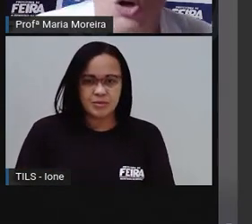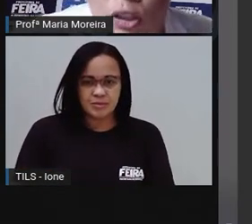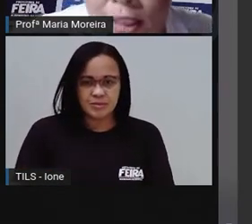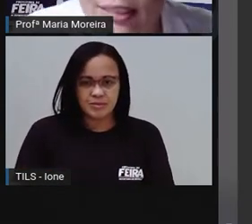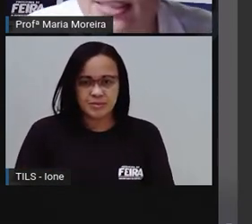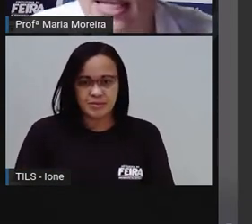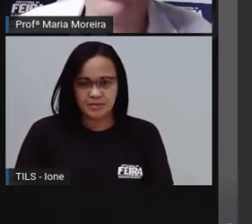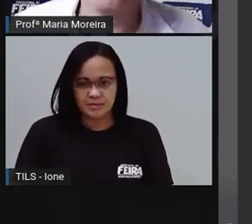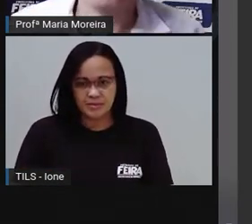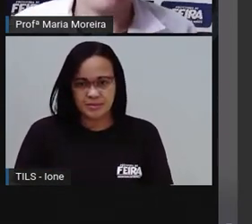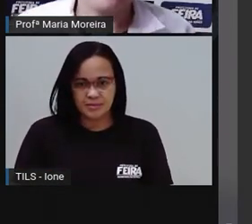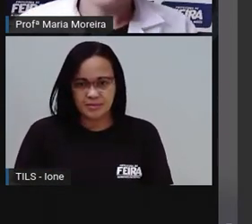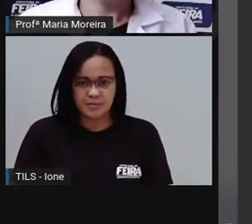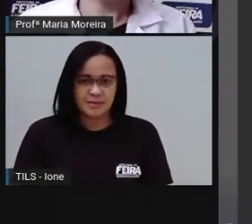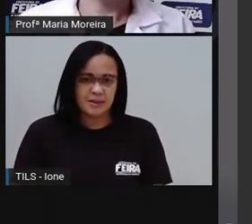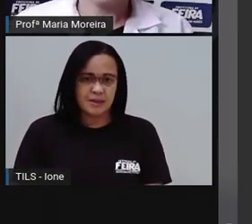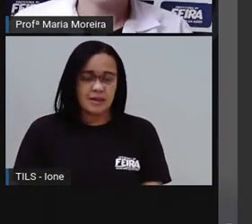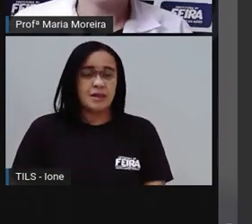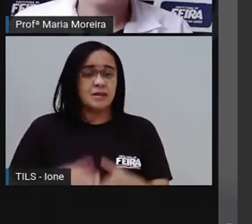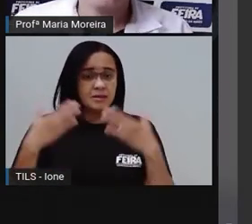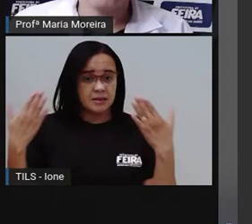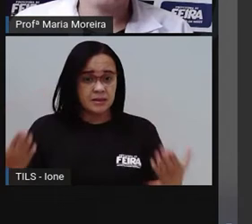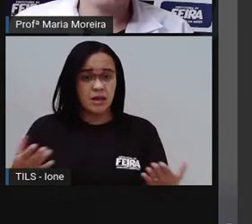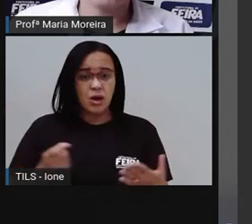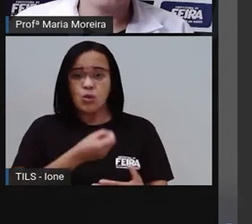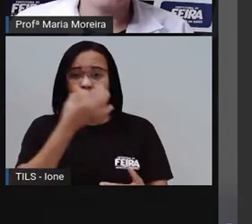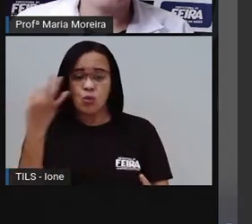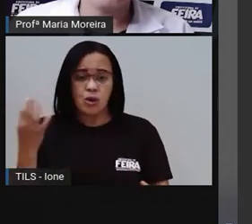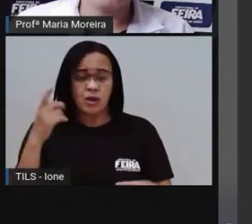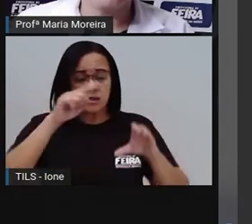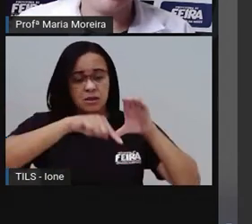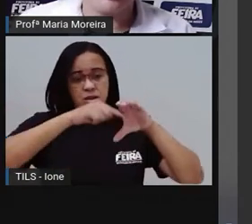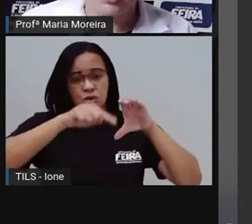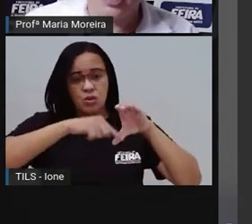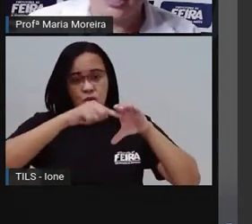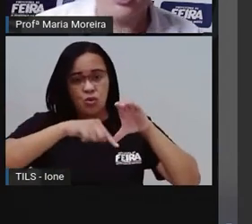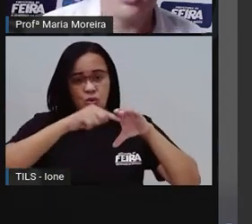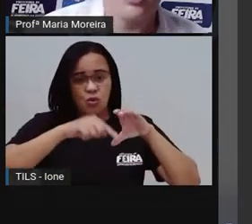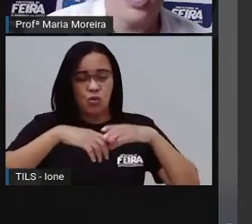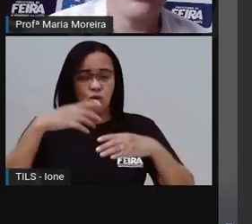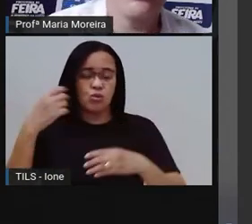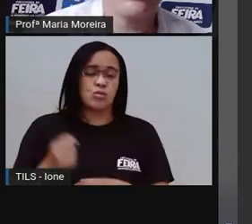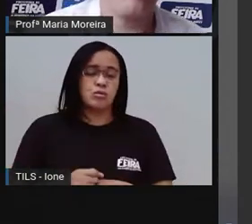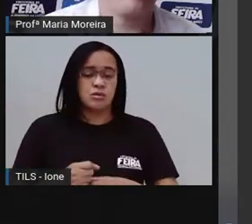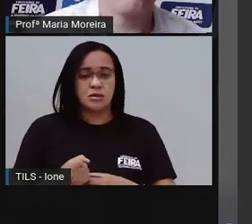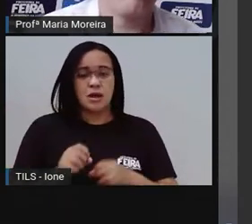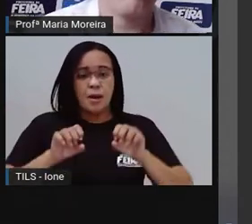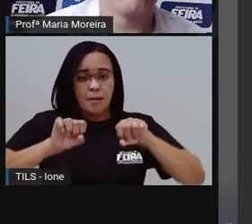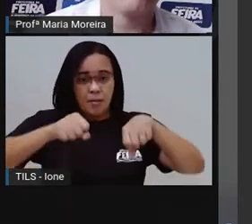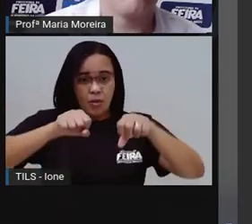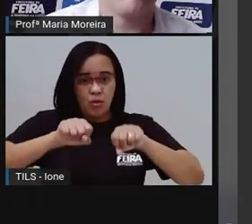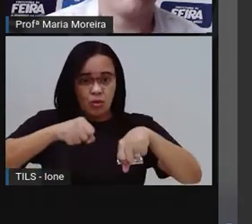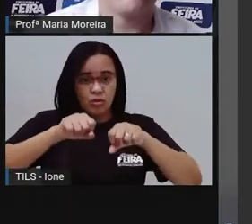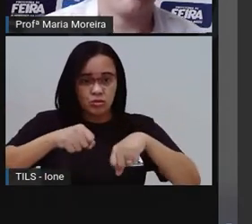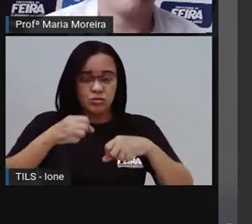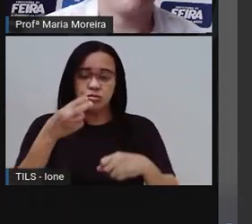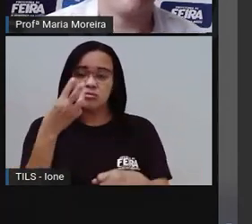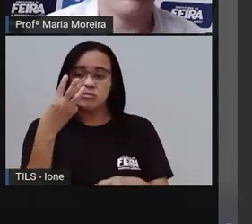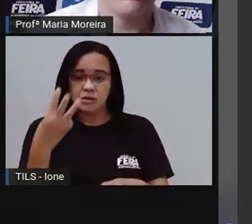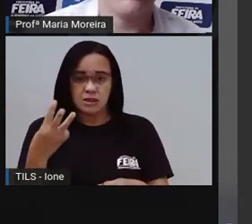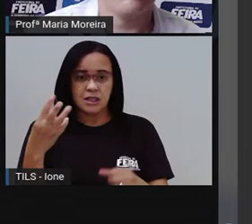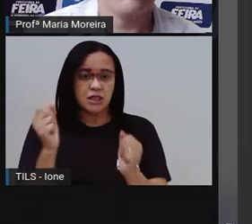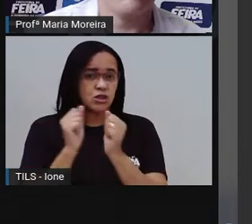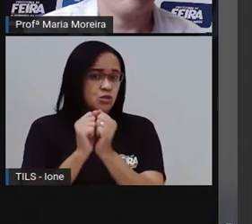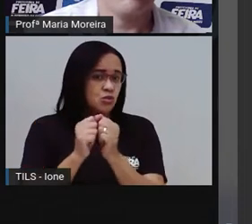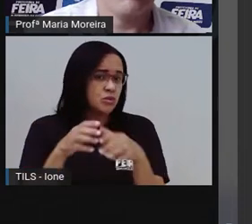Quantas rodas tem o quê? Três motos juntas, né? A gente já sabe que uma moto tem quantas rodas,